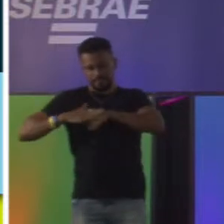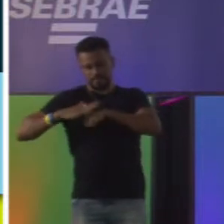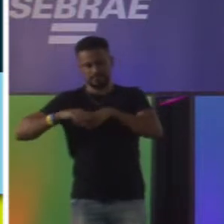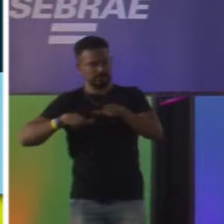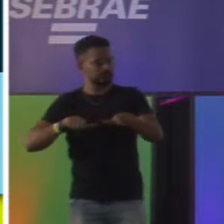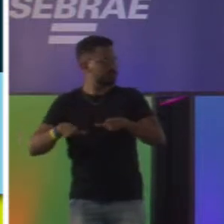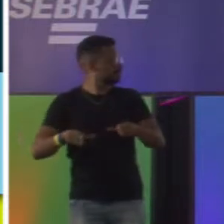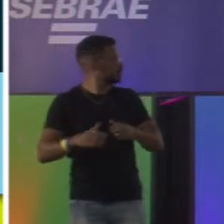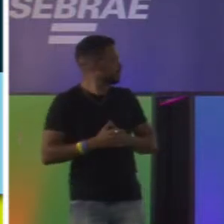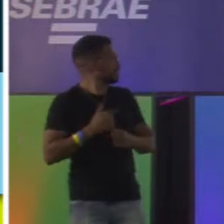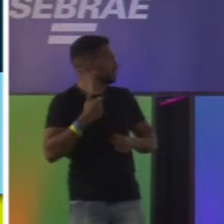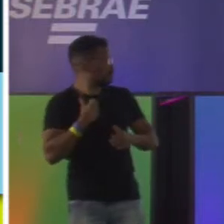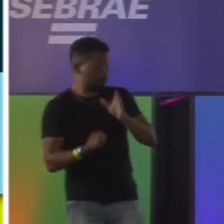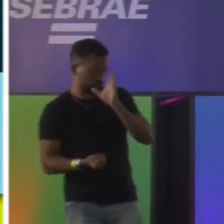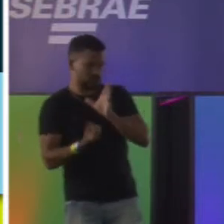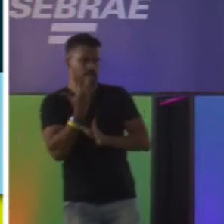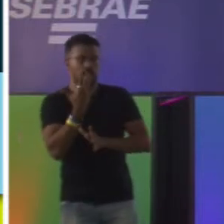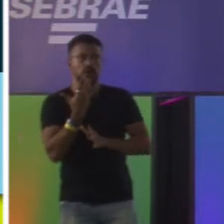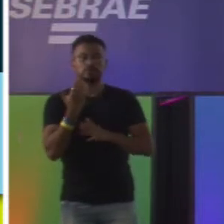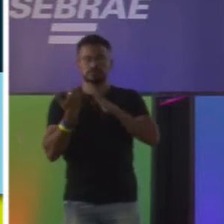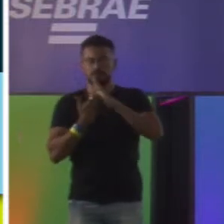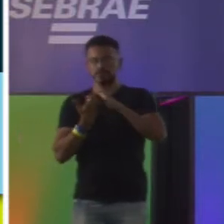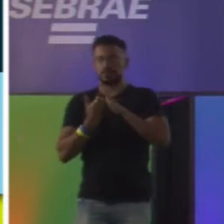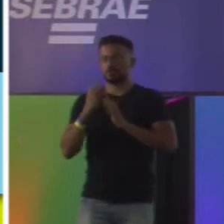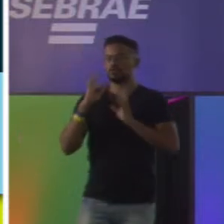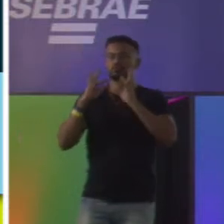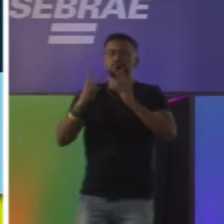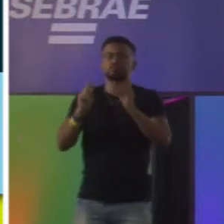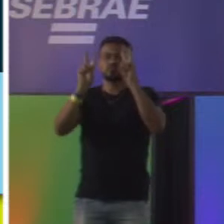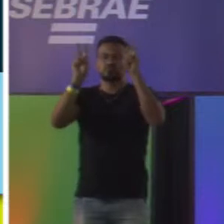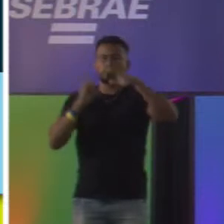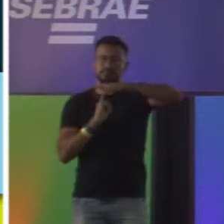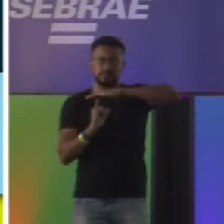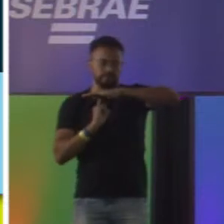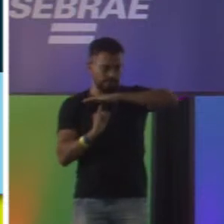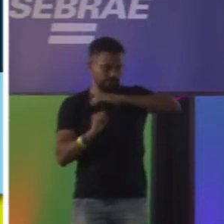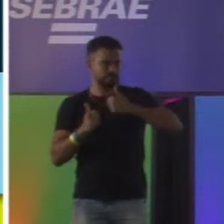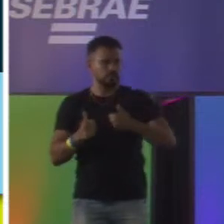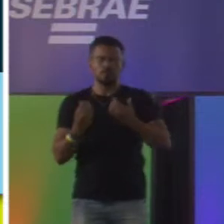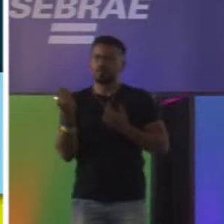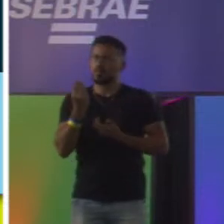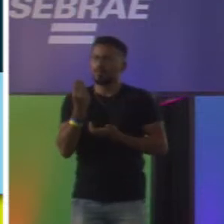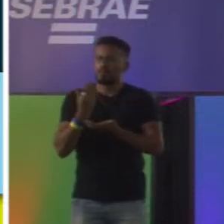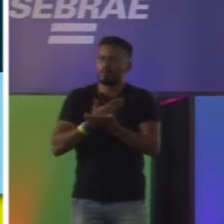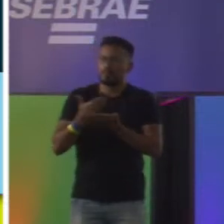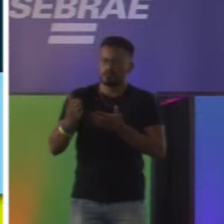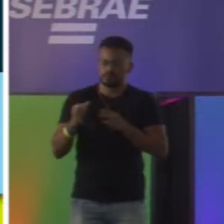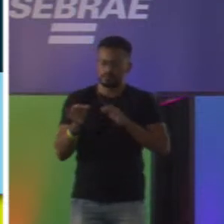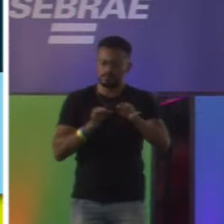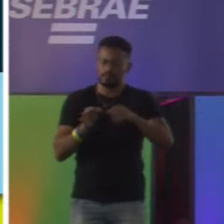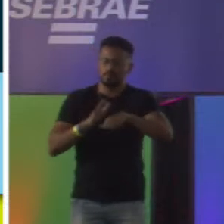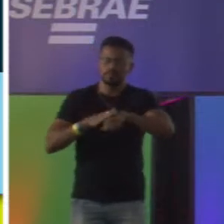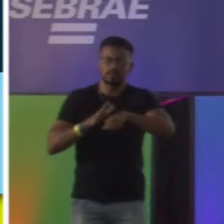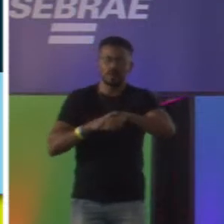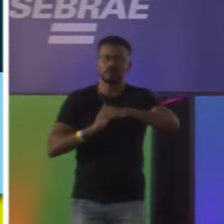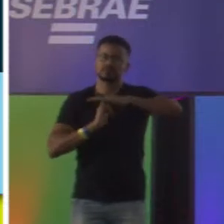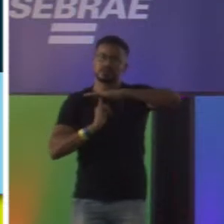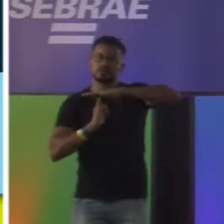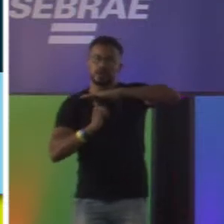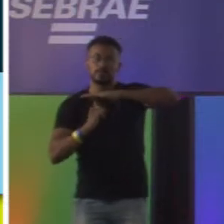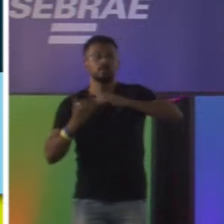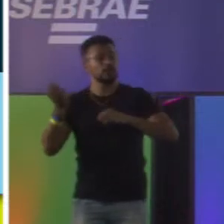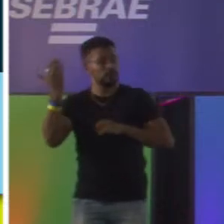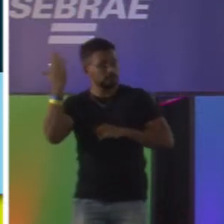gente, eu sou a founder da Tudo Sobre Startups. E sobre como começar a montar uma startup, era uma dúvida que eu também tinha